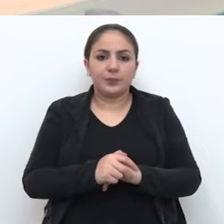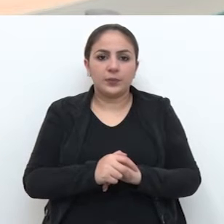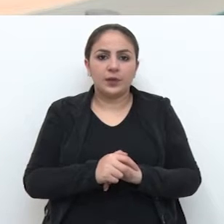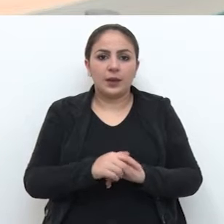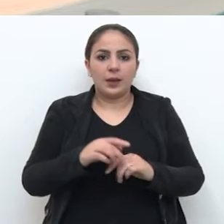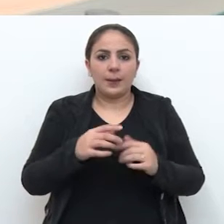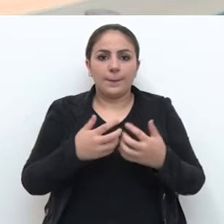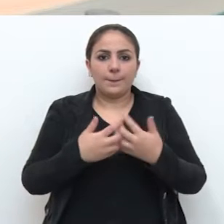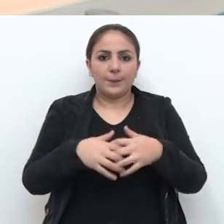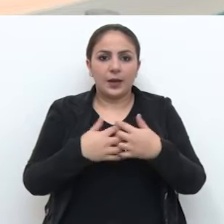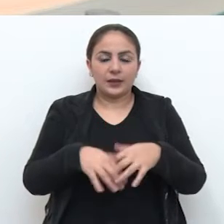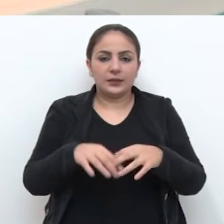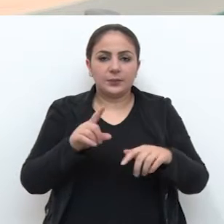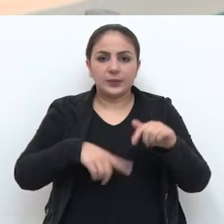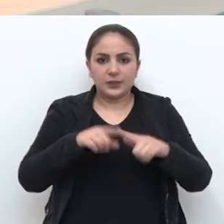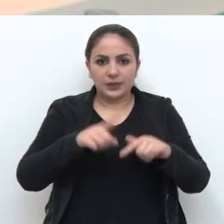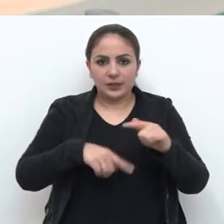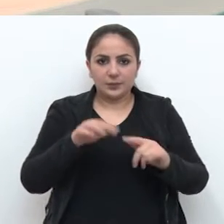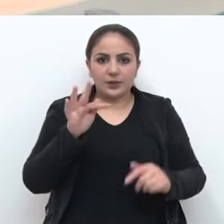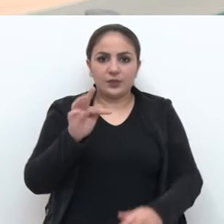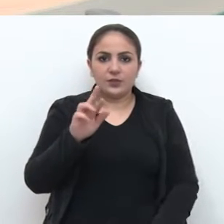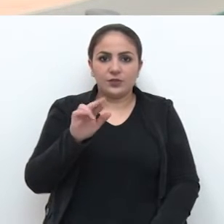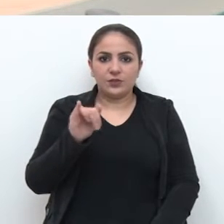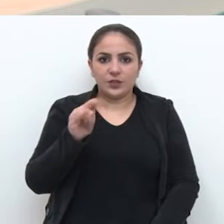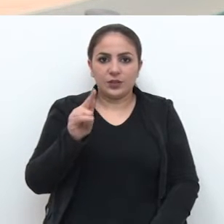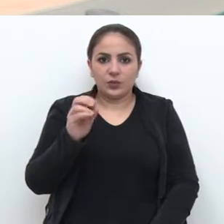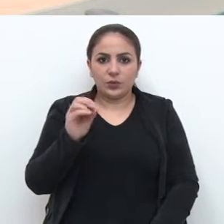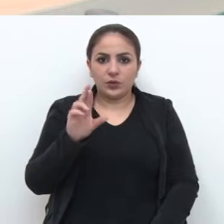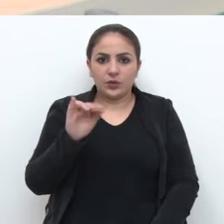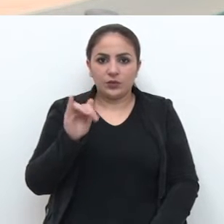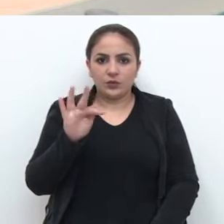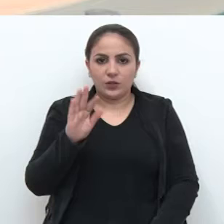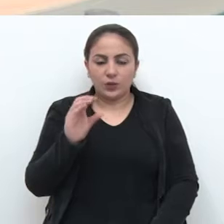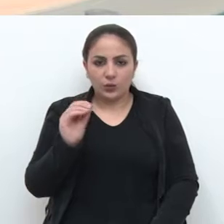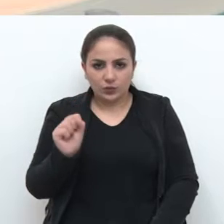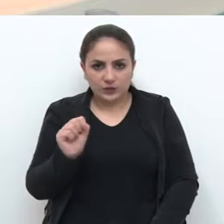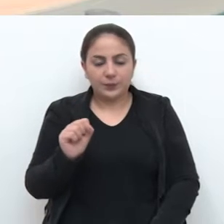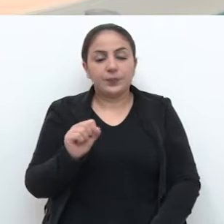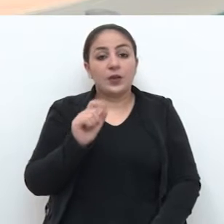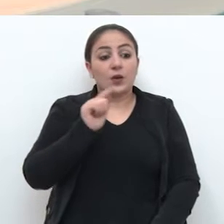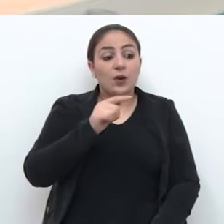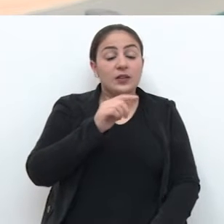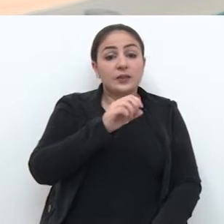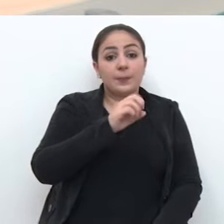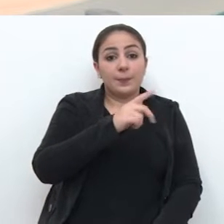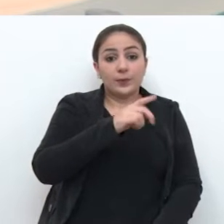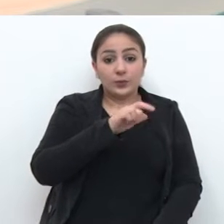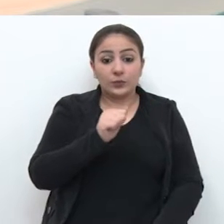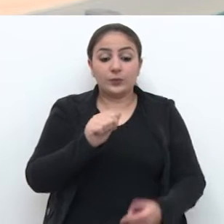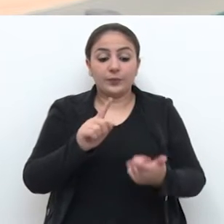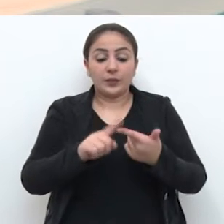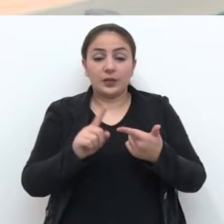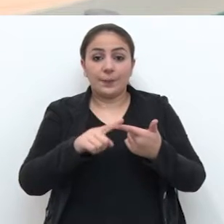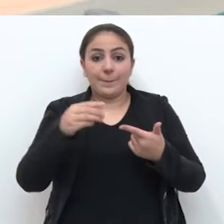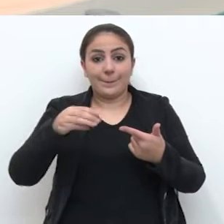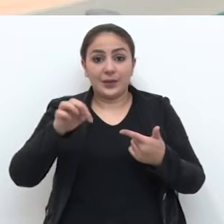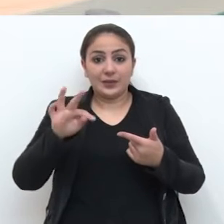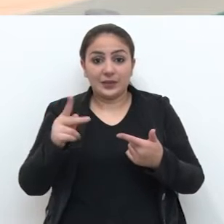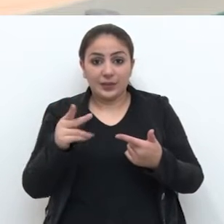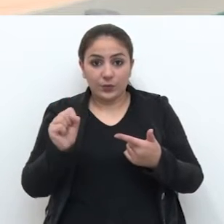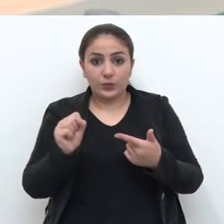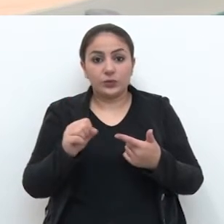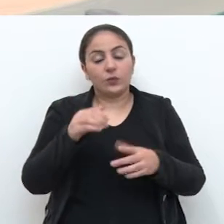de máquinas e equipamentos para frigoríficos. Os vereadores Cláudio Rufa Soldá e Matheus Vesp votaram contra.